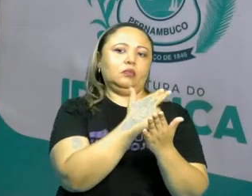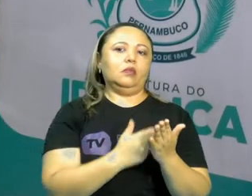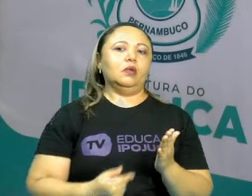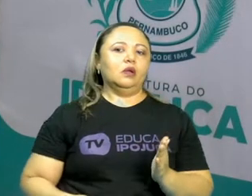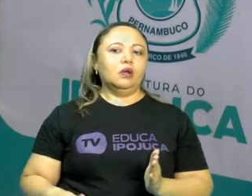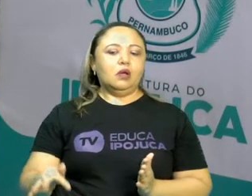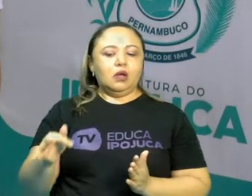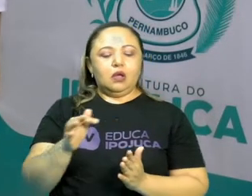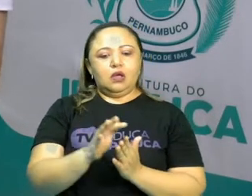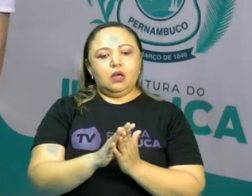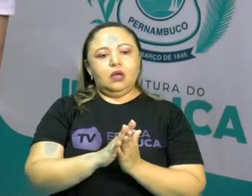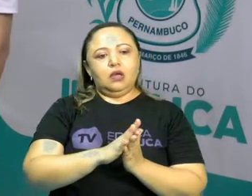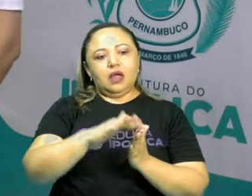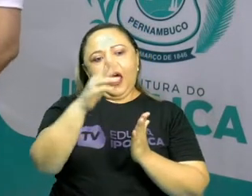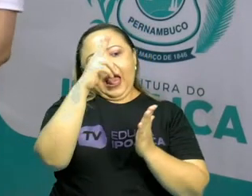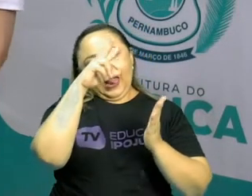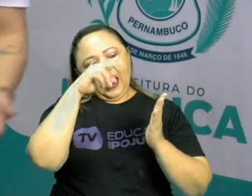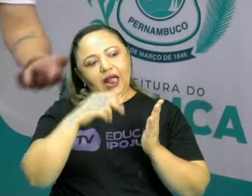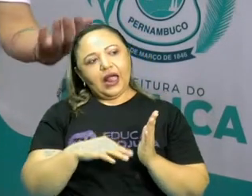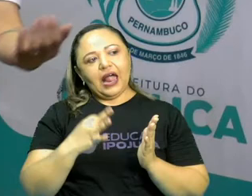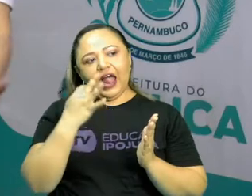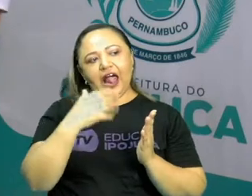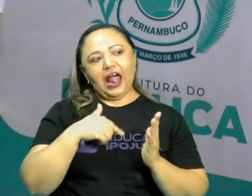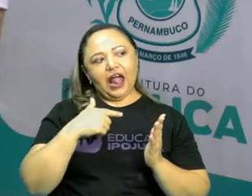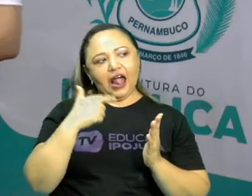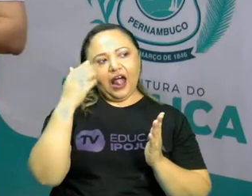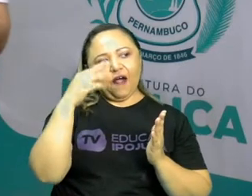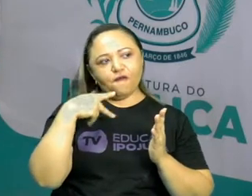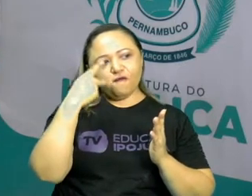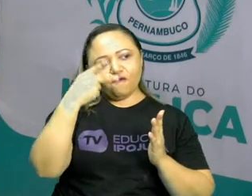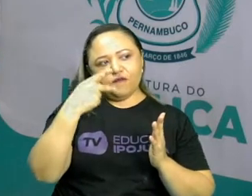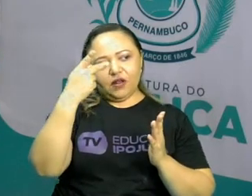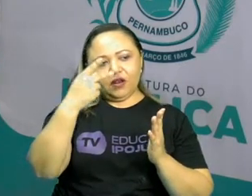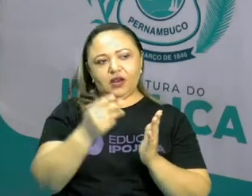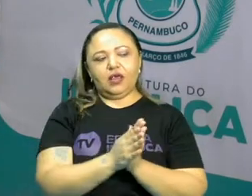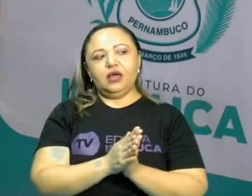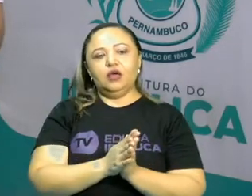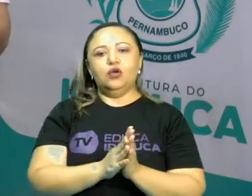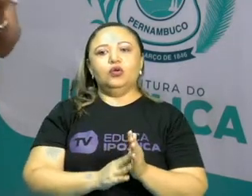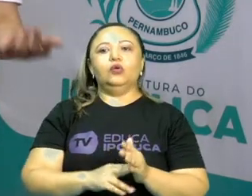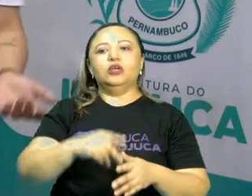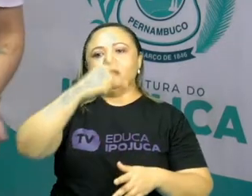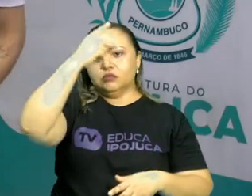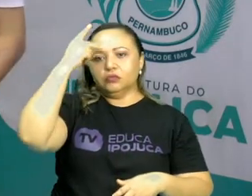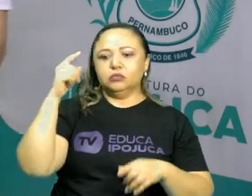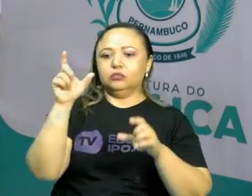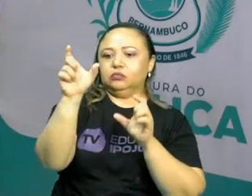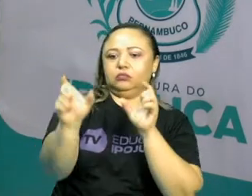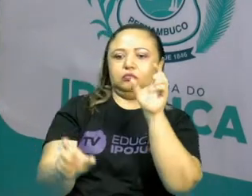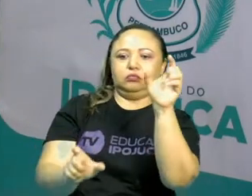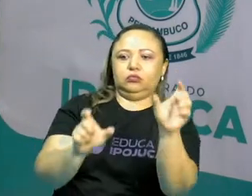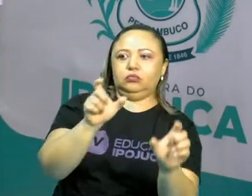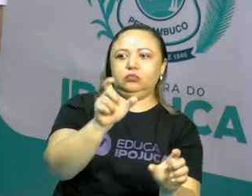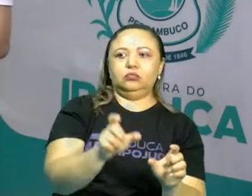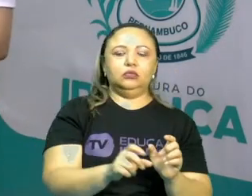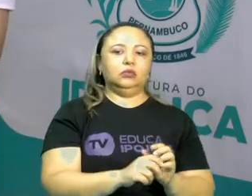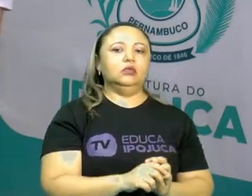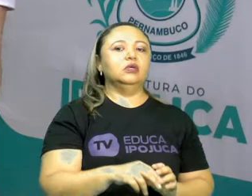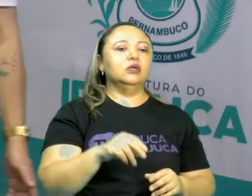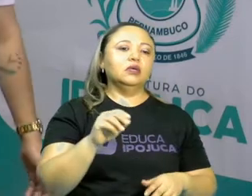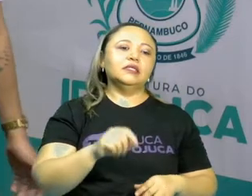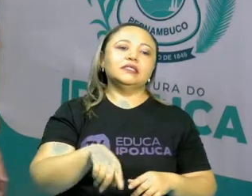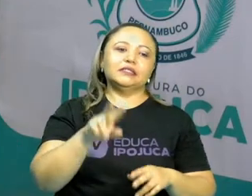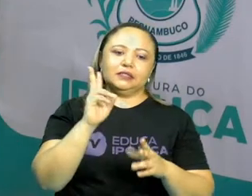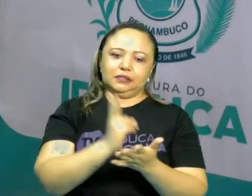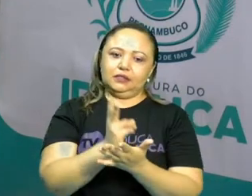a charge usando a criatividade, ok? Os personagens são desenhos seguindo o estilo de caricaturas e as pessoas